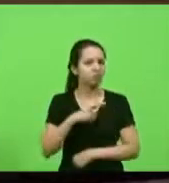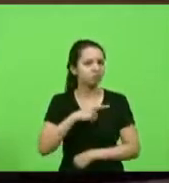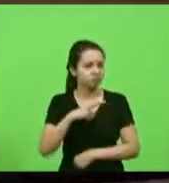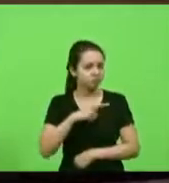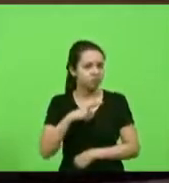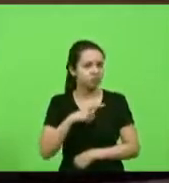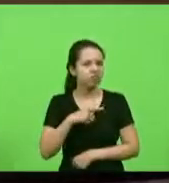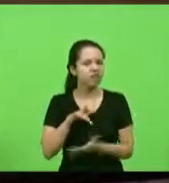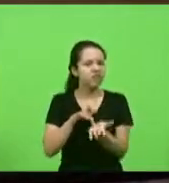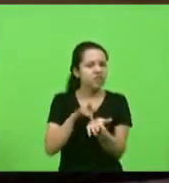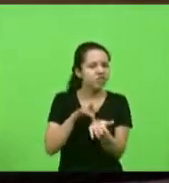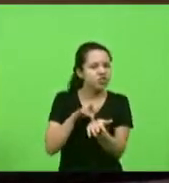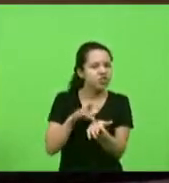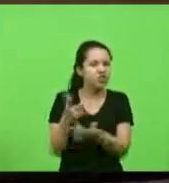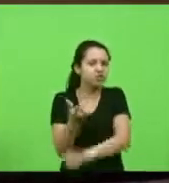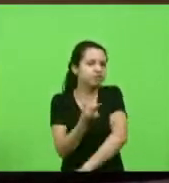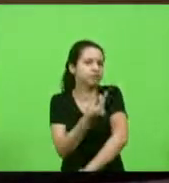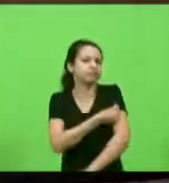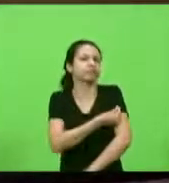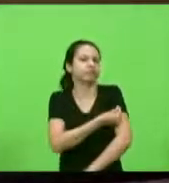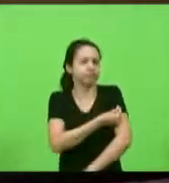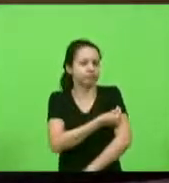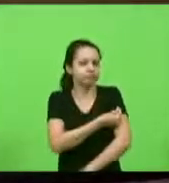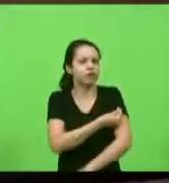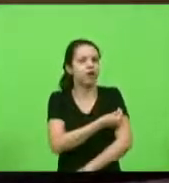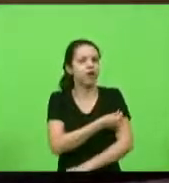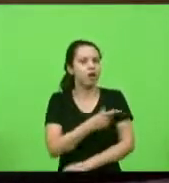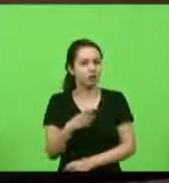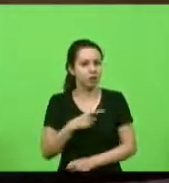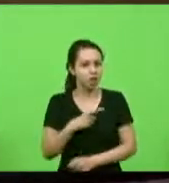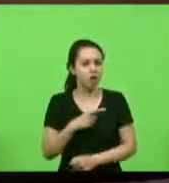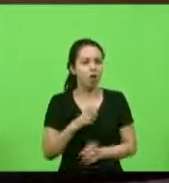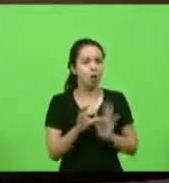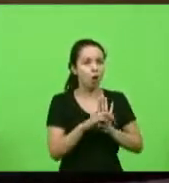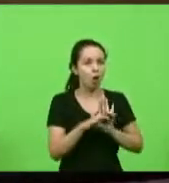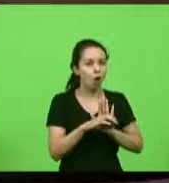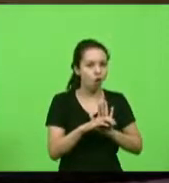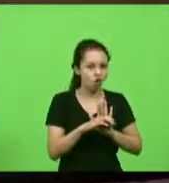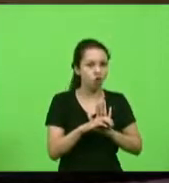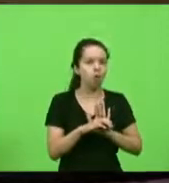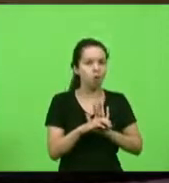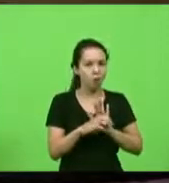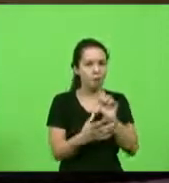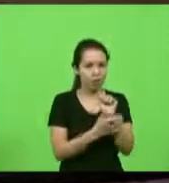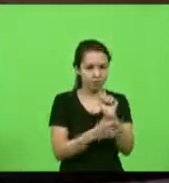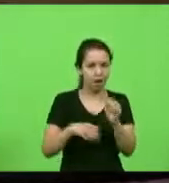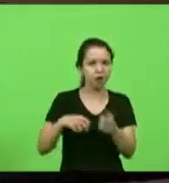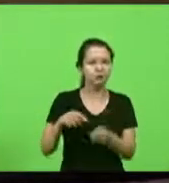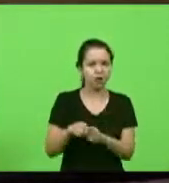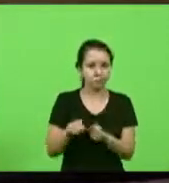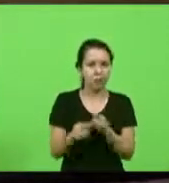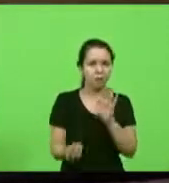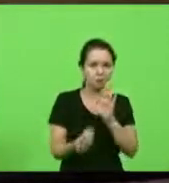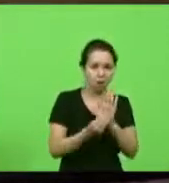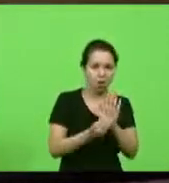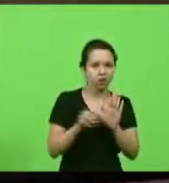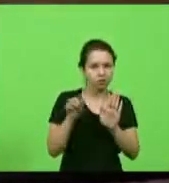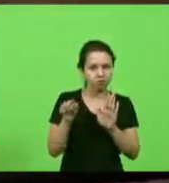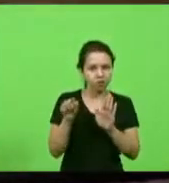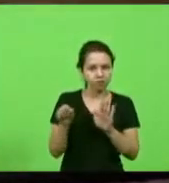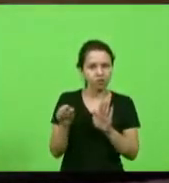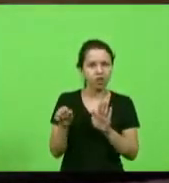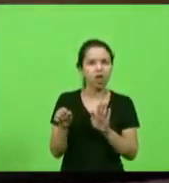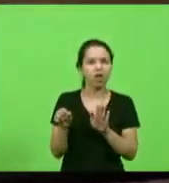simulando a vacinação está bem tipificado isso do código penal de você expor uma pessoa a uma moléstia mortal